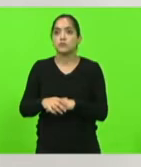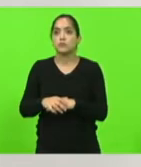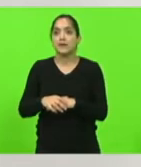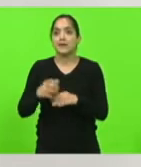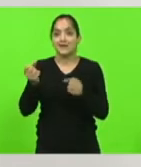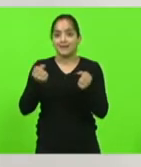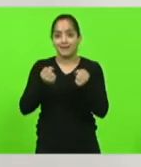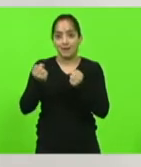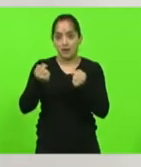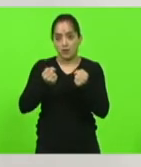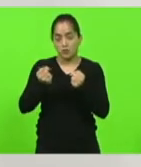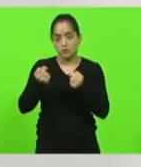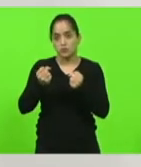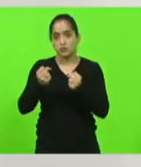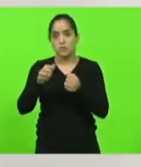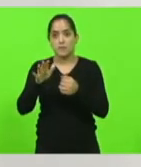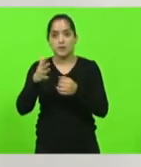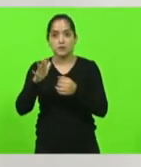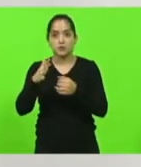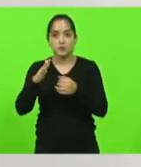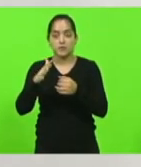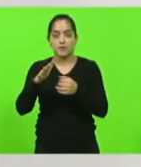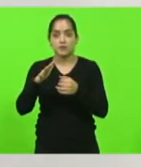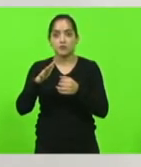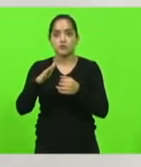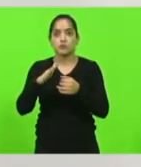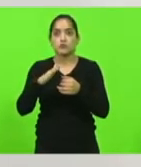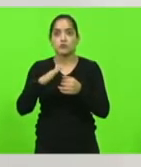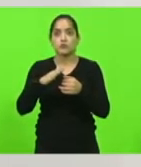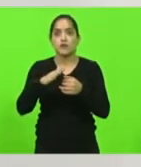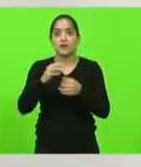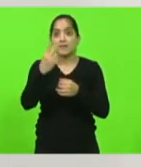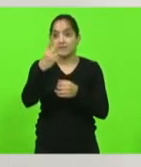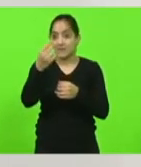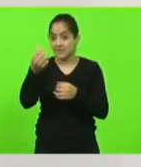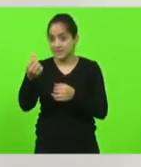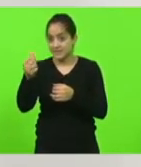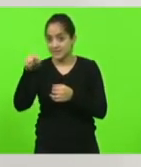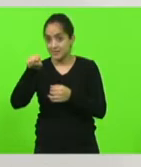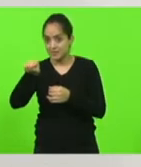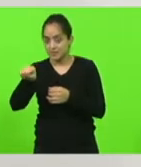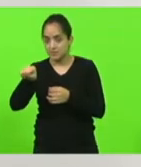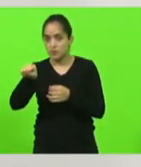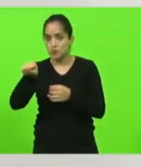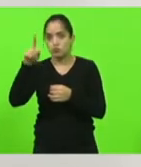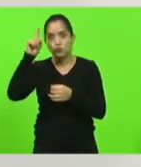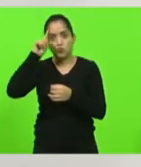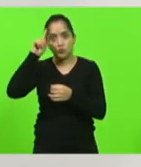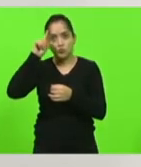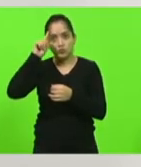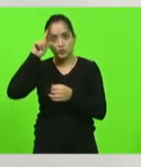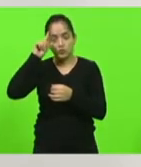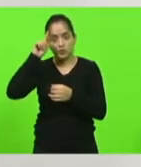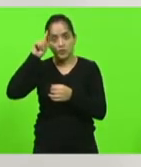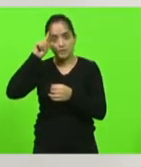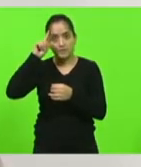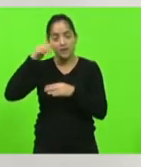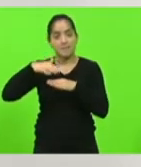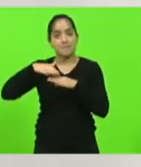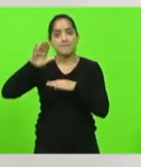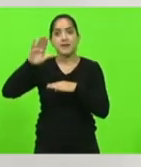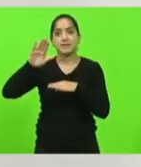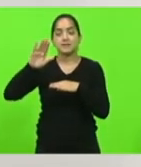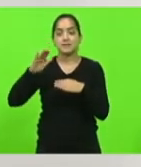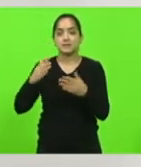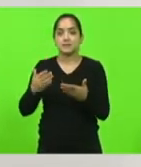é nada menos Berlanda que 26 mil veículos dia portanto é mais do que